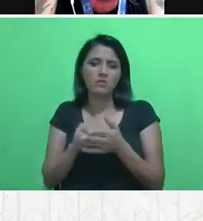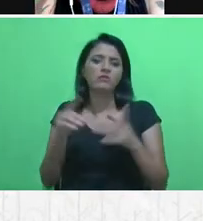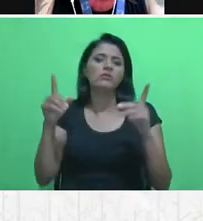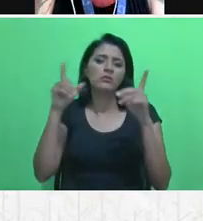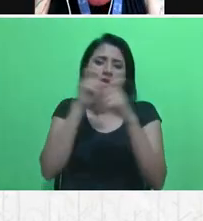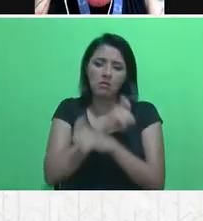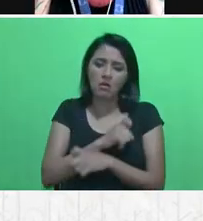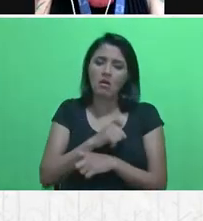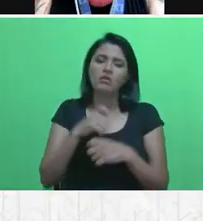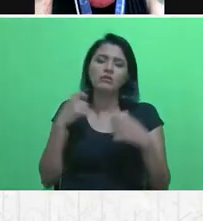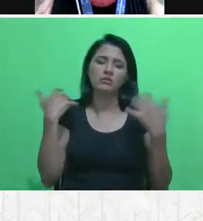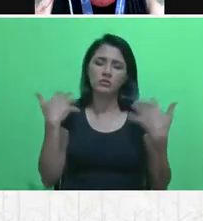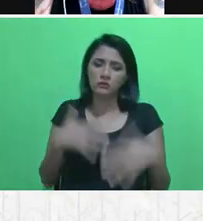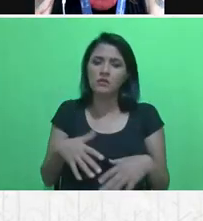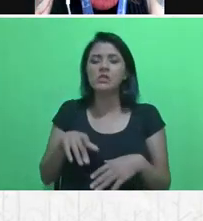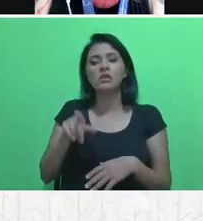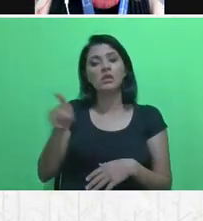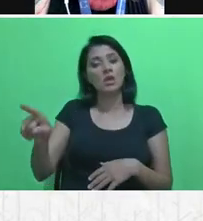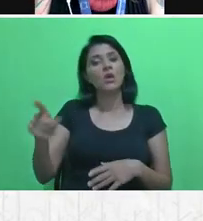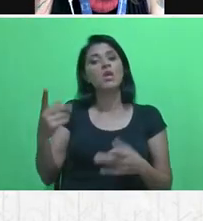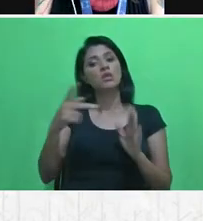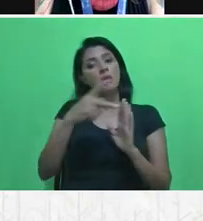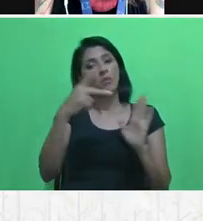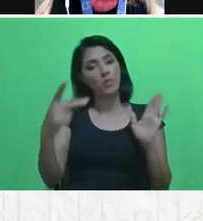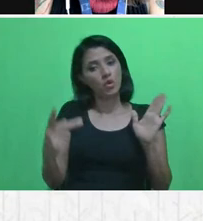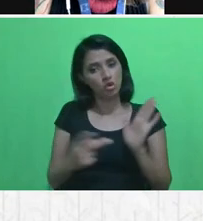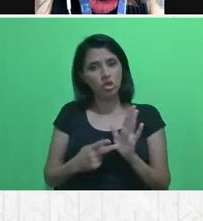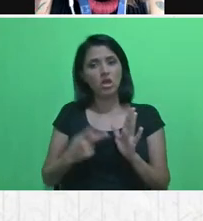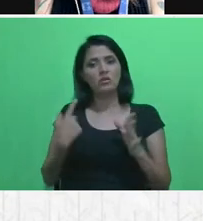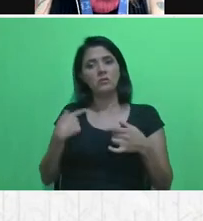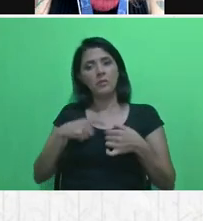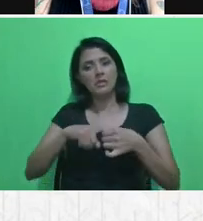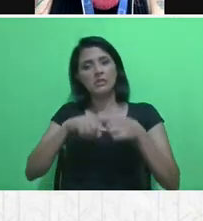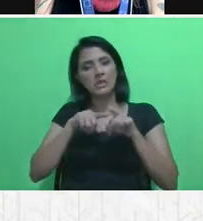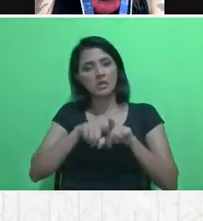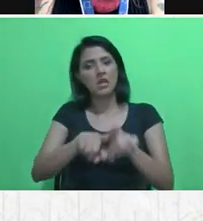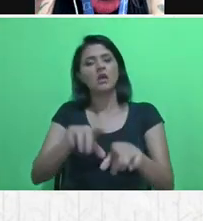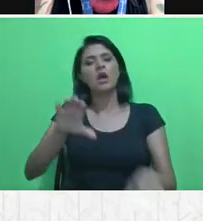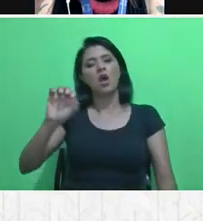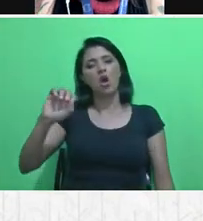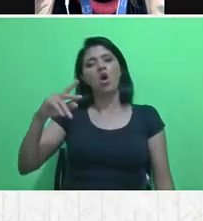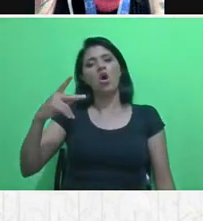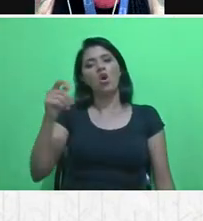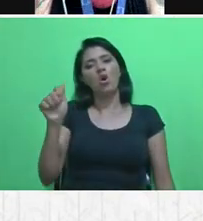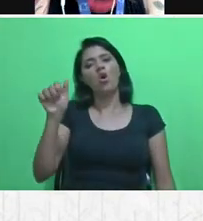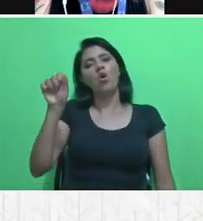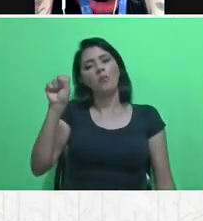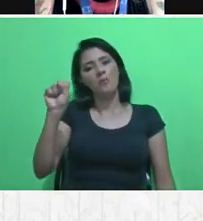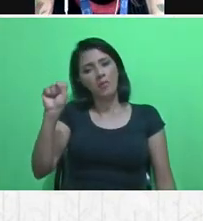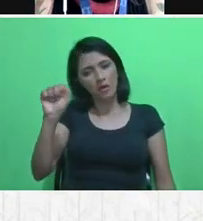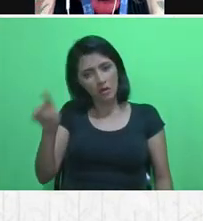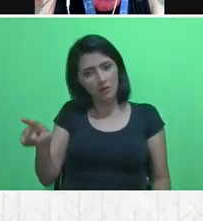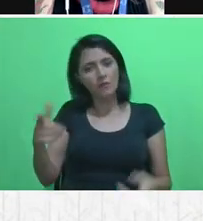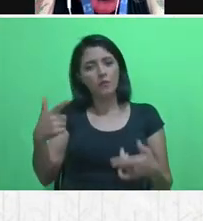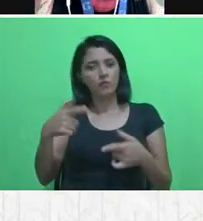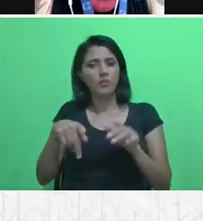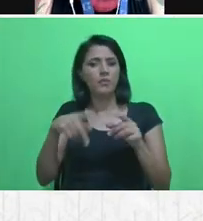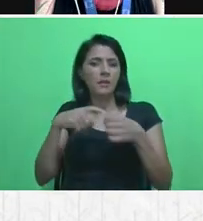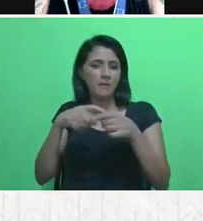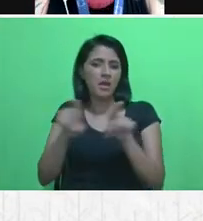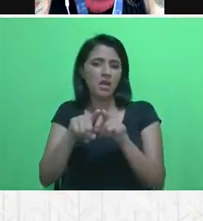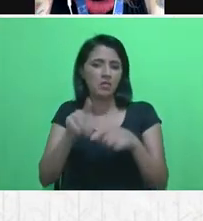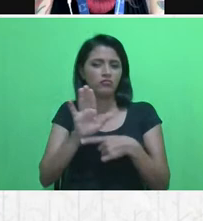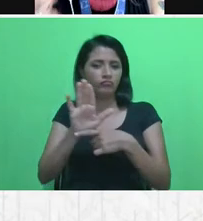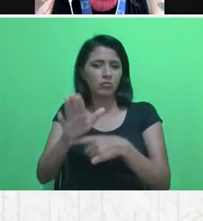esse projeto em parceria com a OPAS é coordenado pelas alunas, né, a Flora, que é do mestrado e as outras alunas do